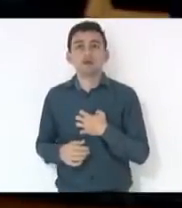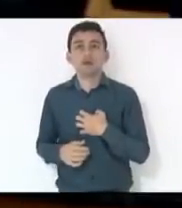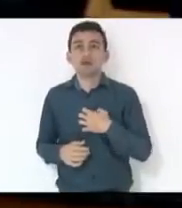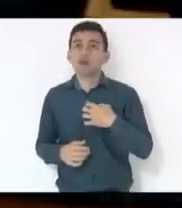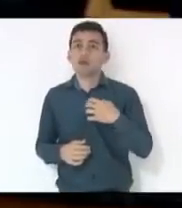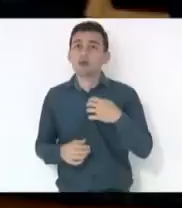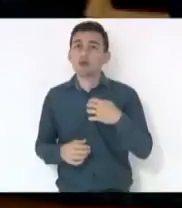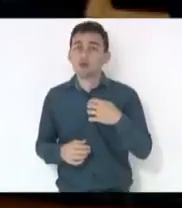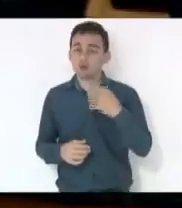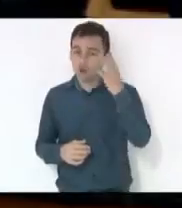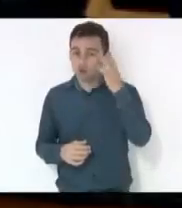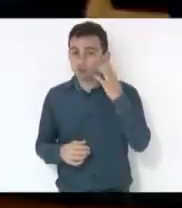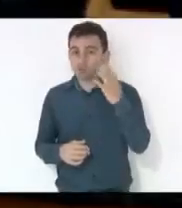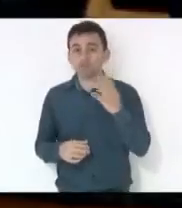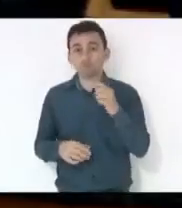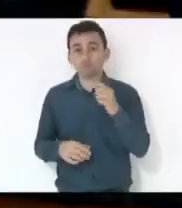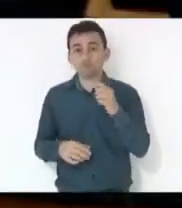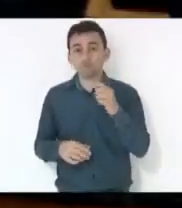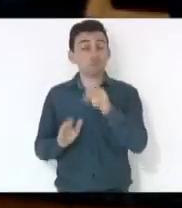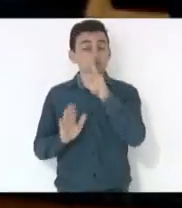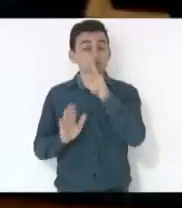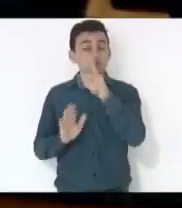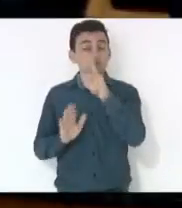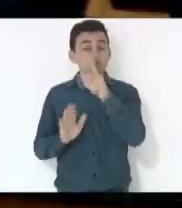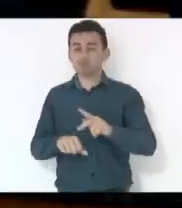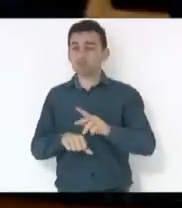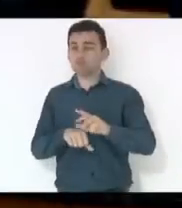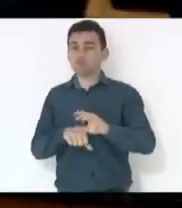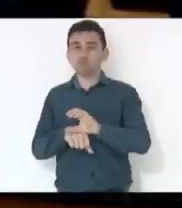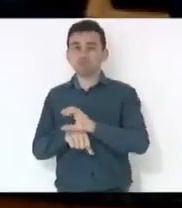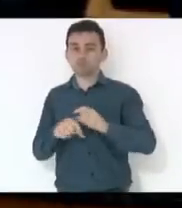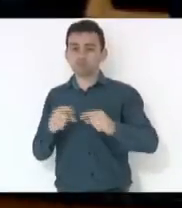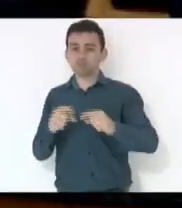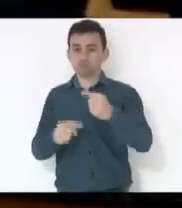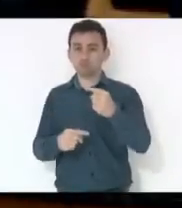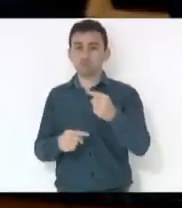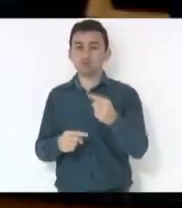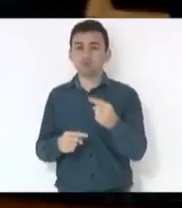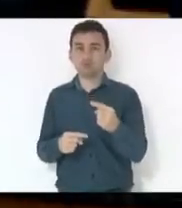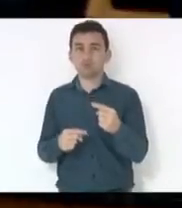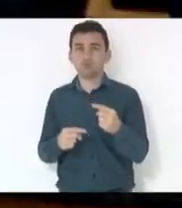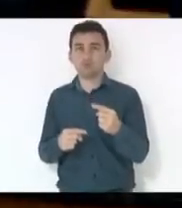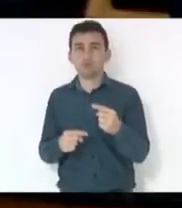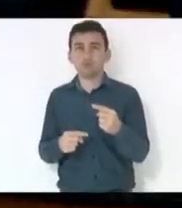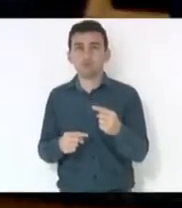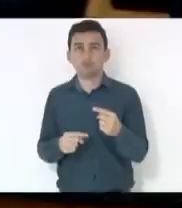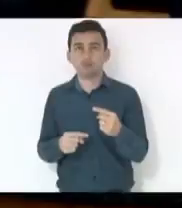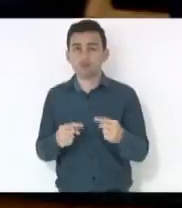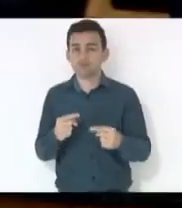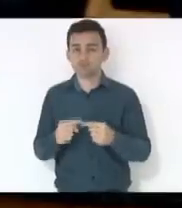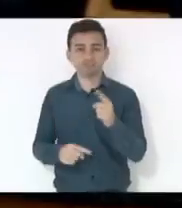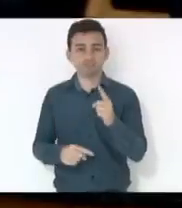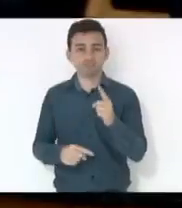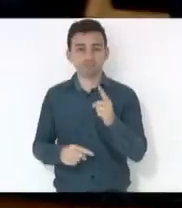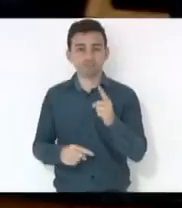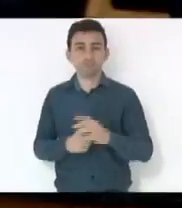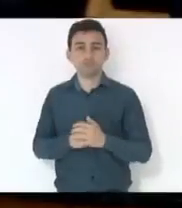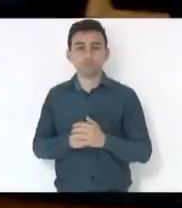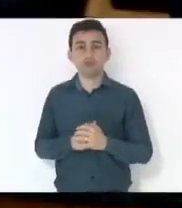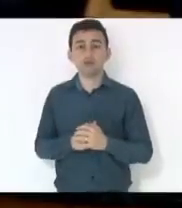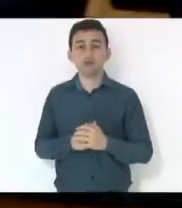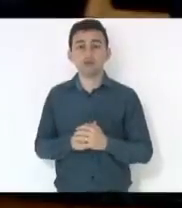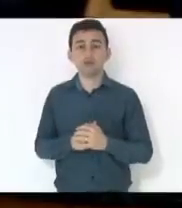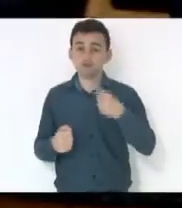é inconstitucional e eu vou na caminhada do o deputado Kennedy insiste sempre aqui. Nós temos que resgatar o papel do